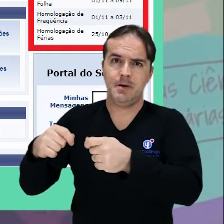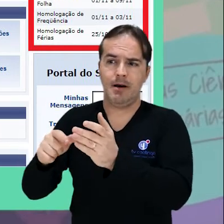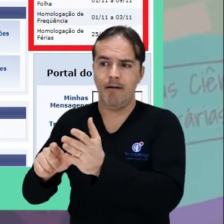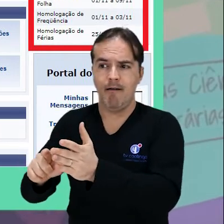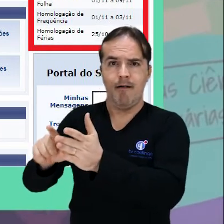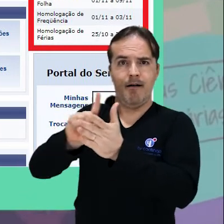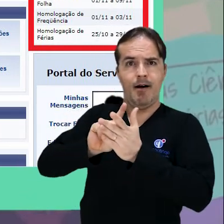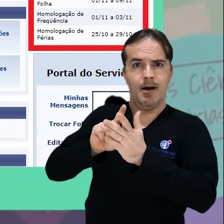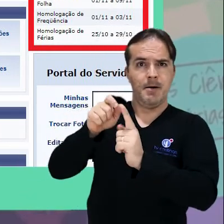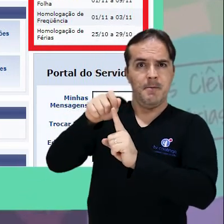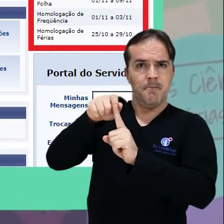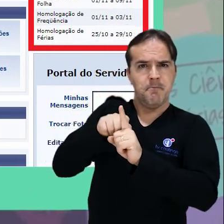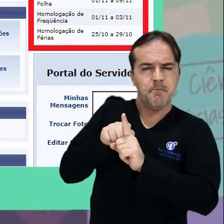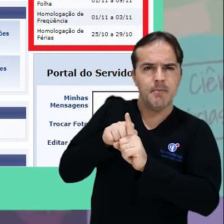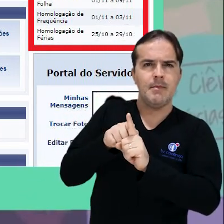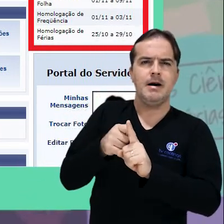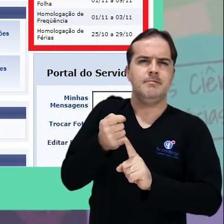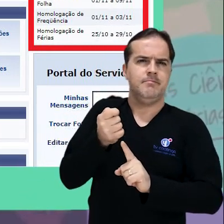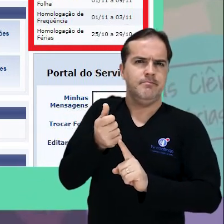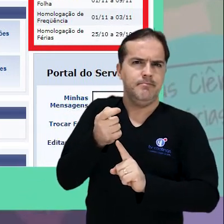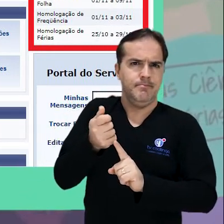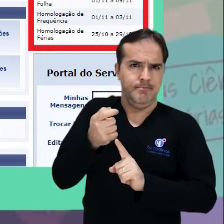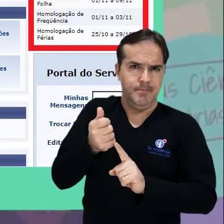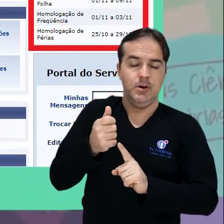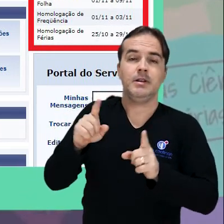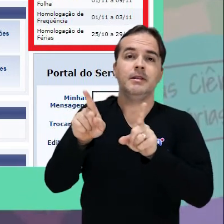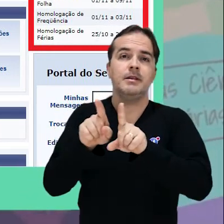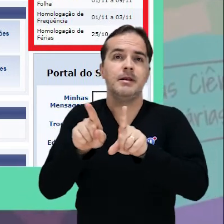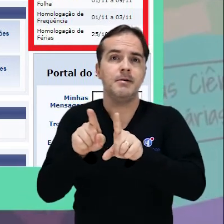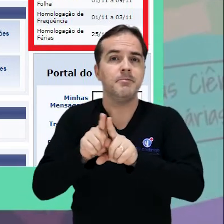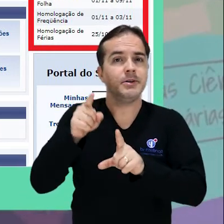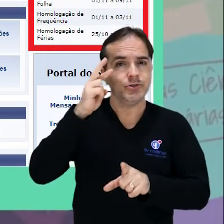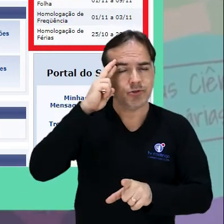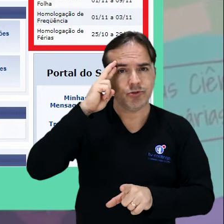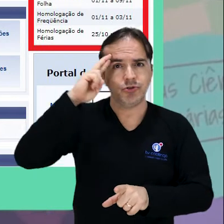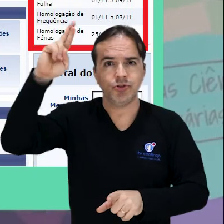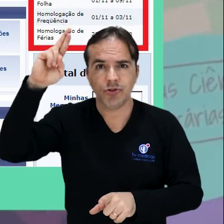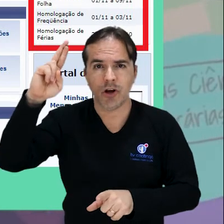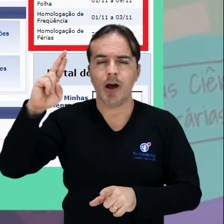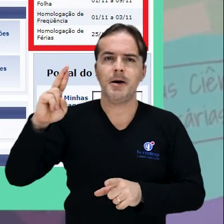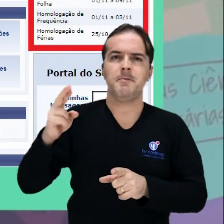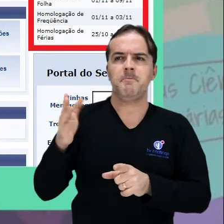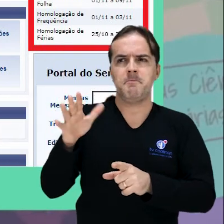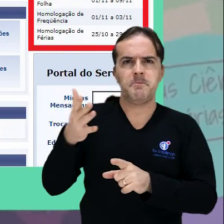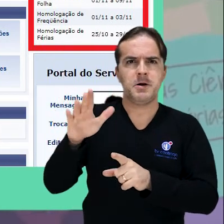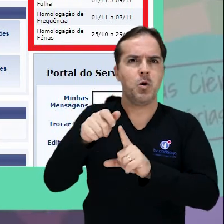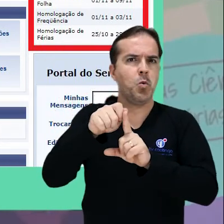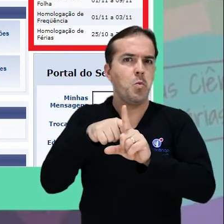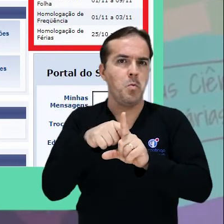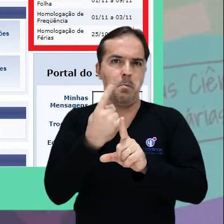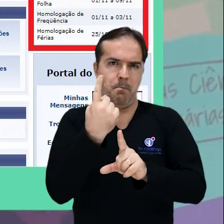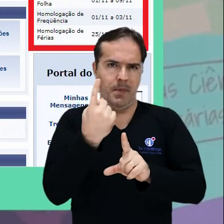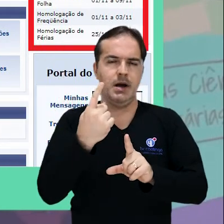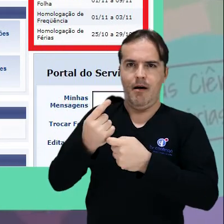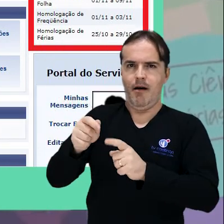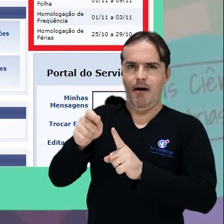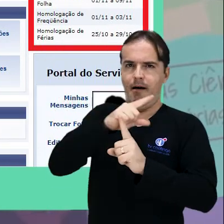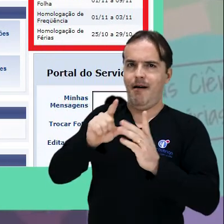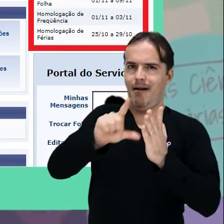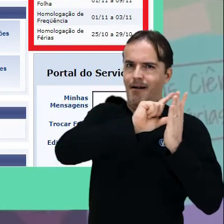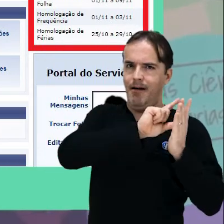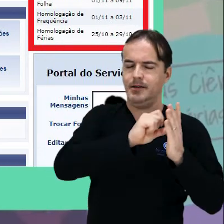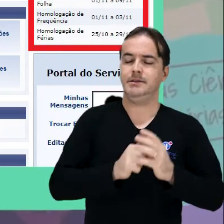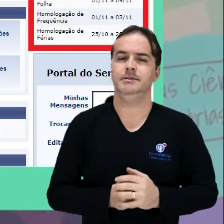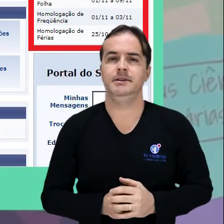efetuada pelo servidor e homologada pela chefia imediata com o prazo mínimo de uma folha de pagamento.